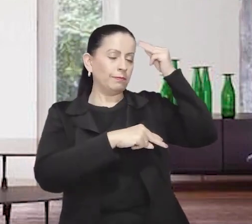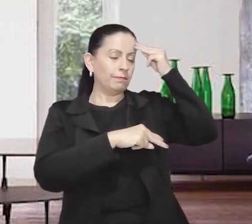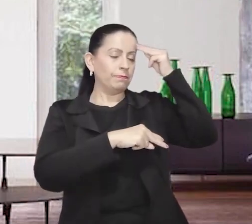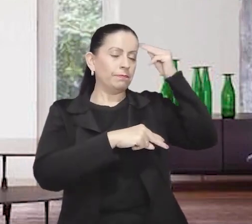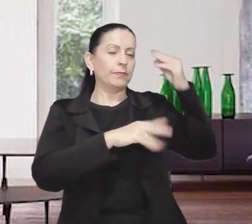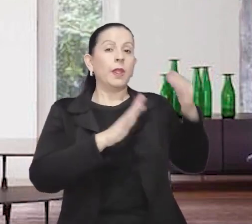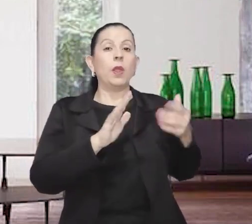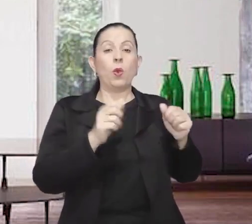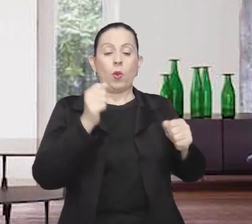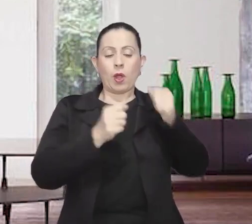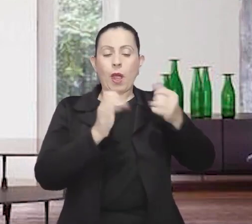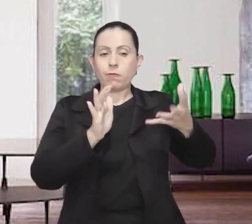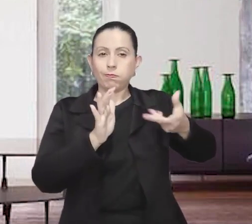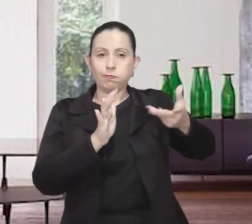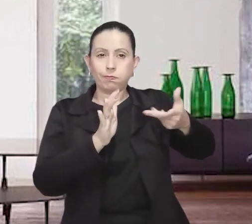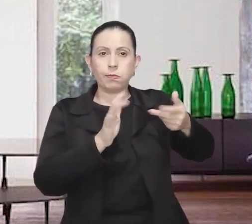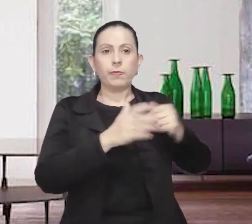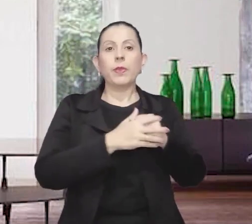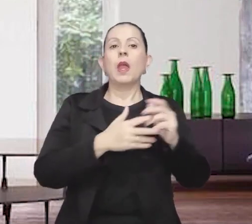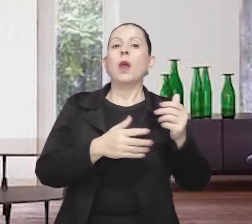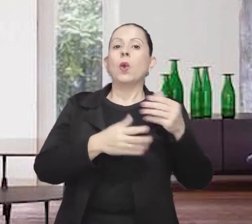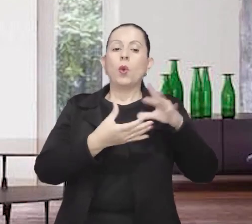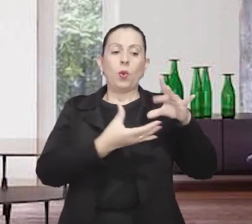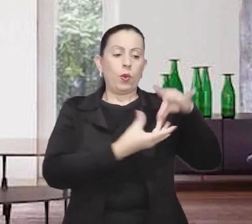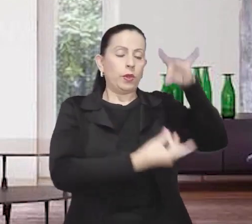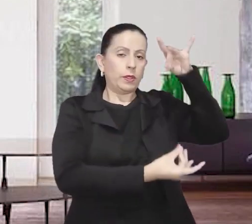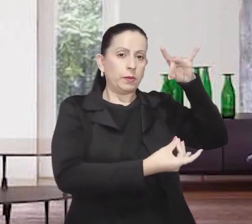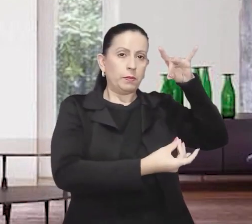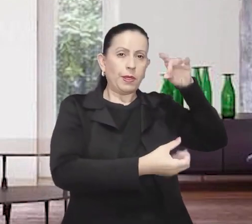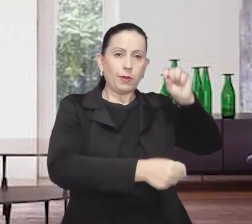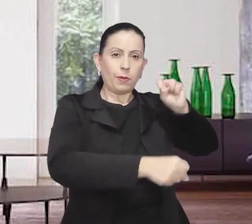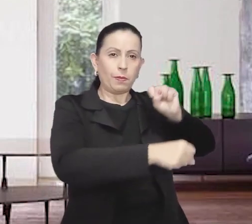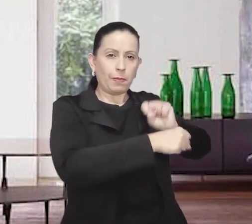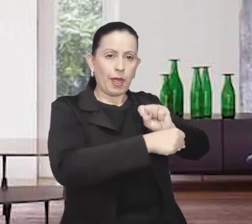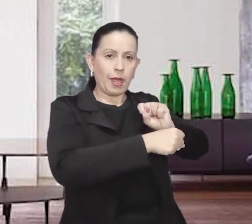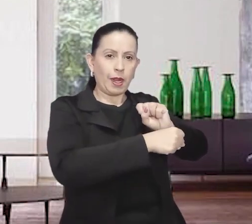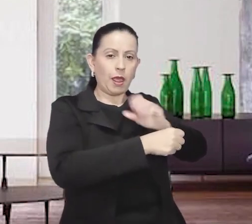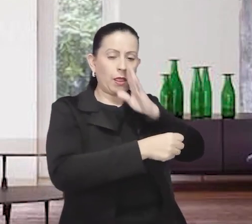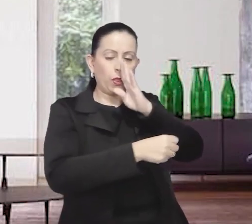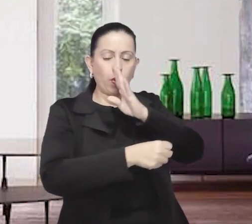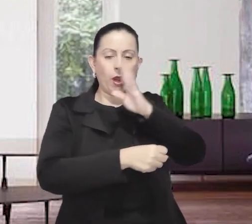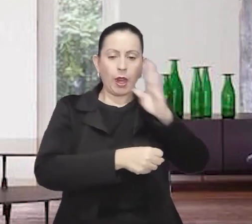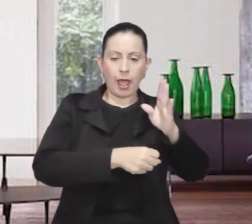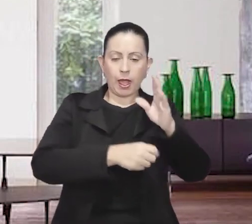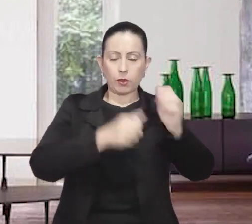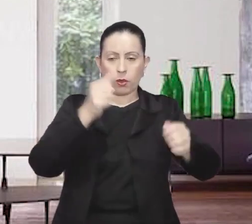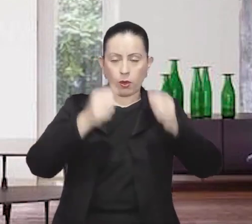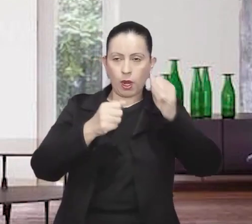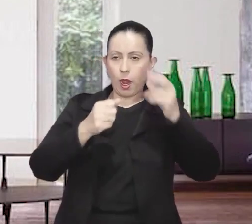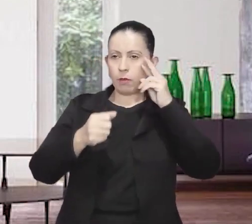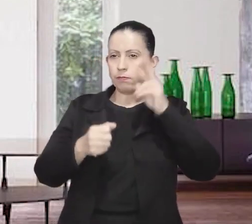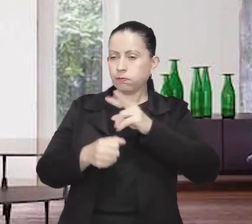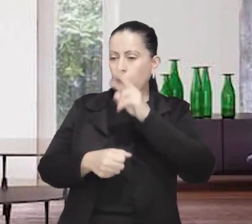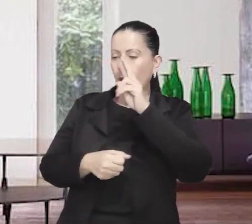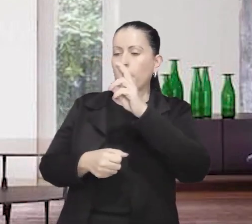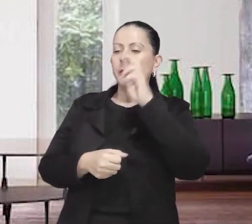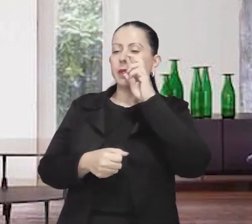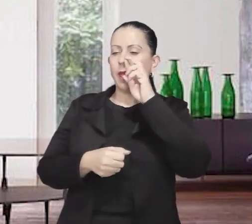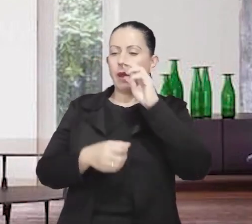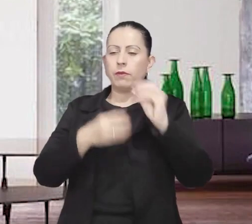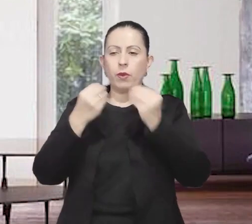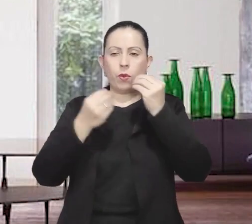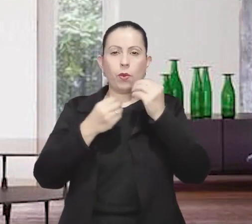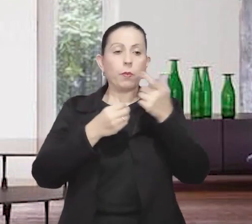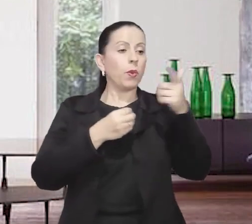deles se posiciona ao lado do carro e observa sua trajetória. O outro se coloca entre o carro e a